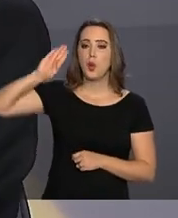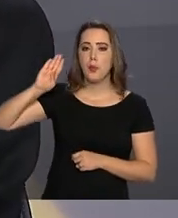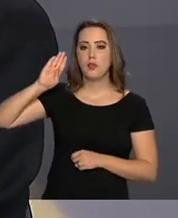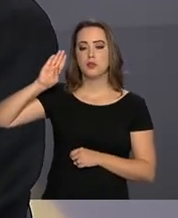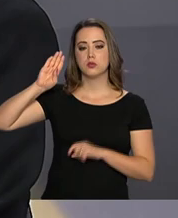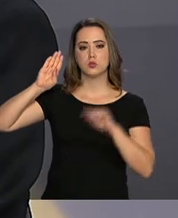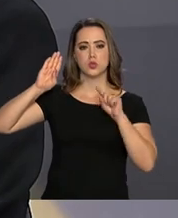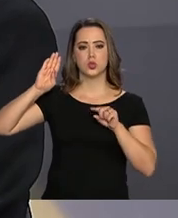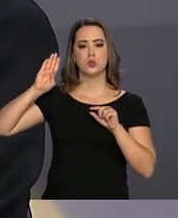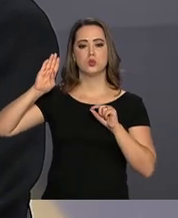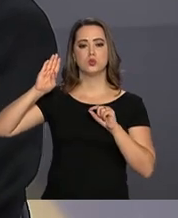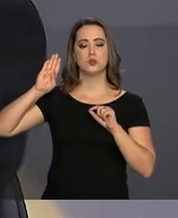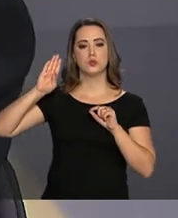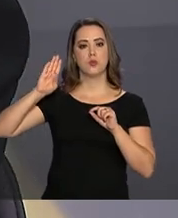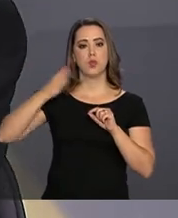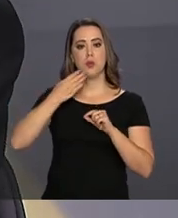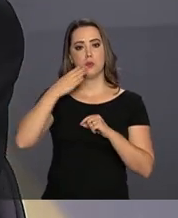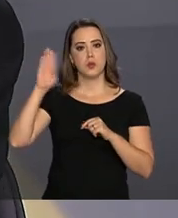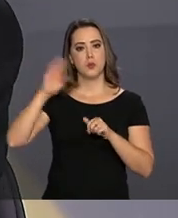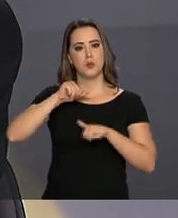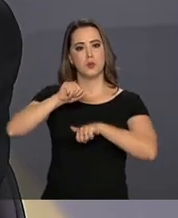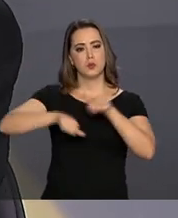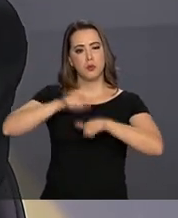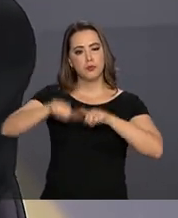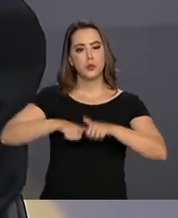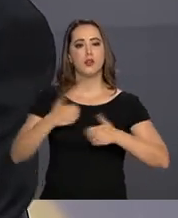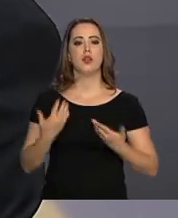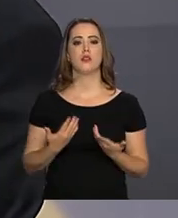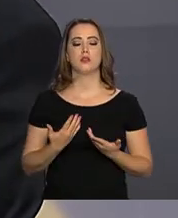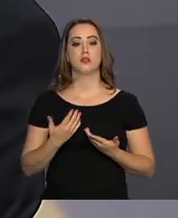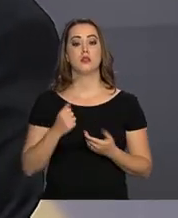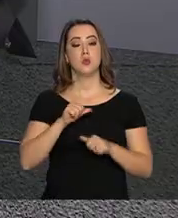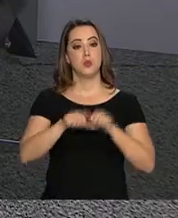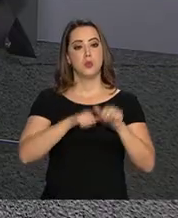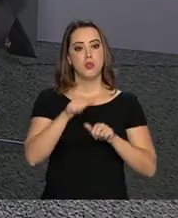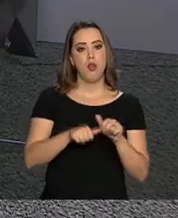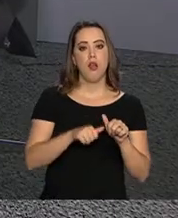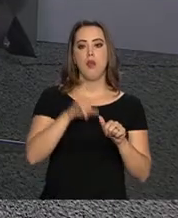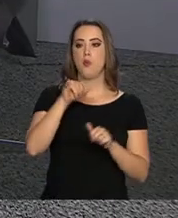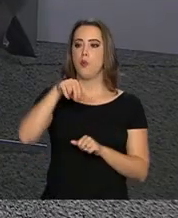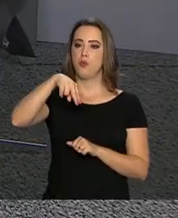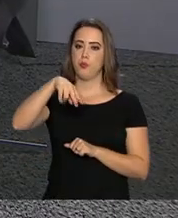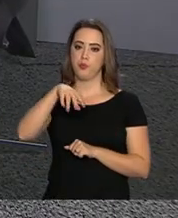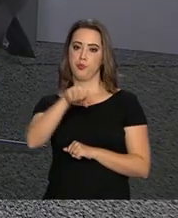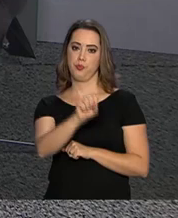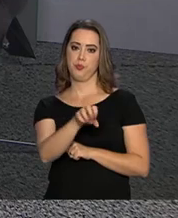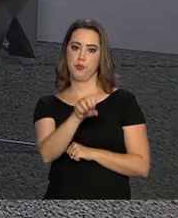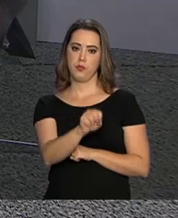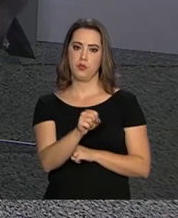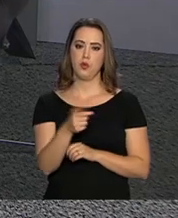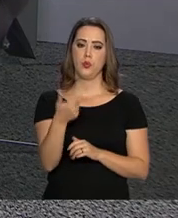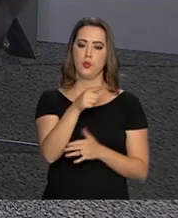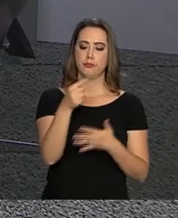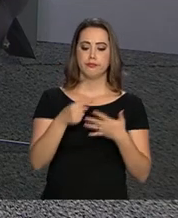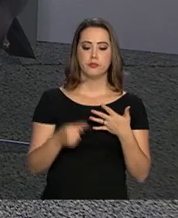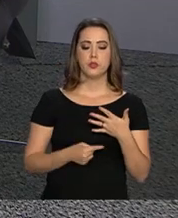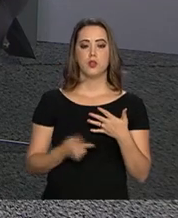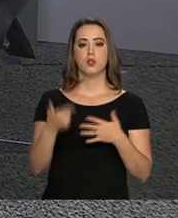é um governo reformista, reforma da Previdência, isso e outras